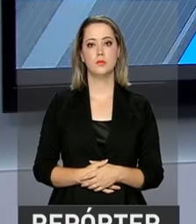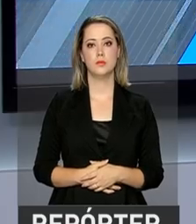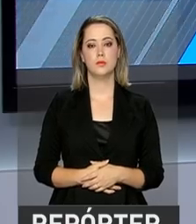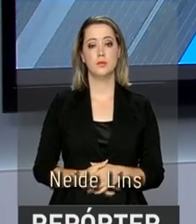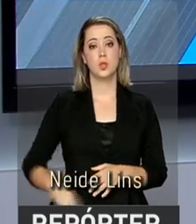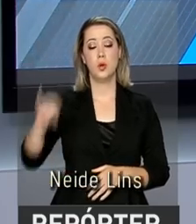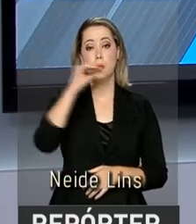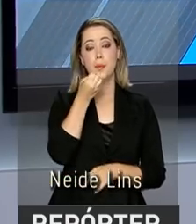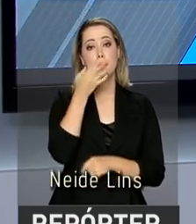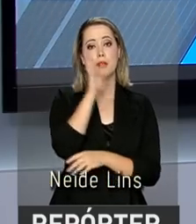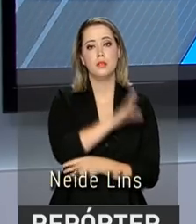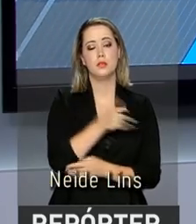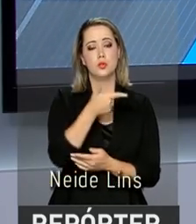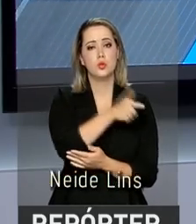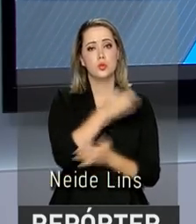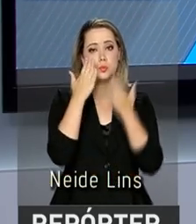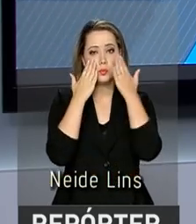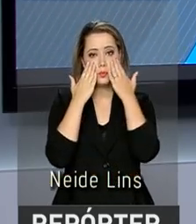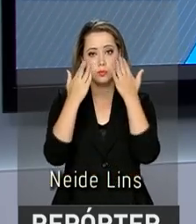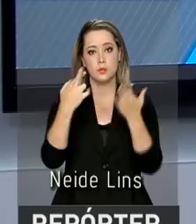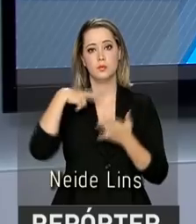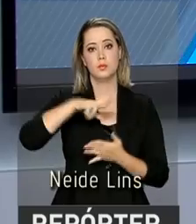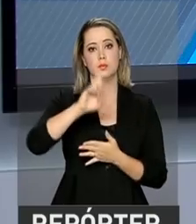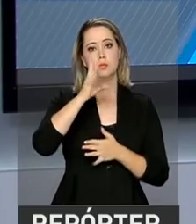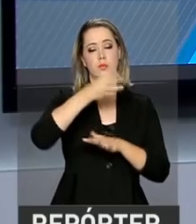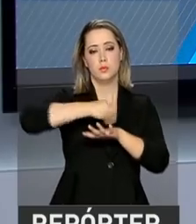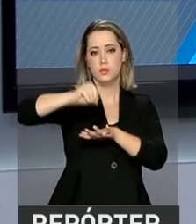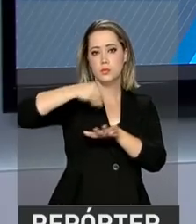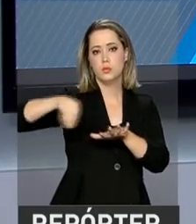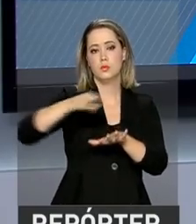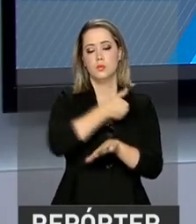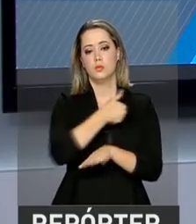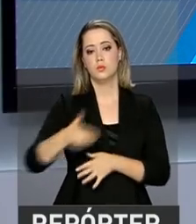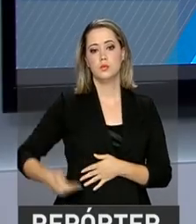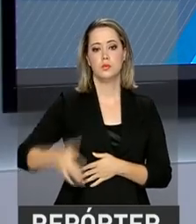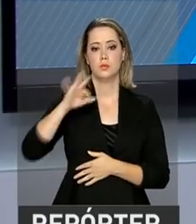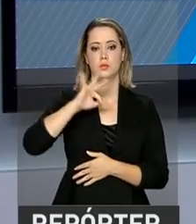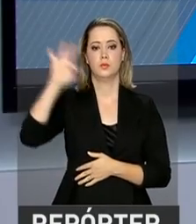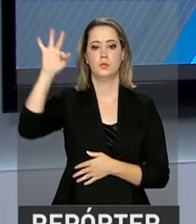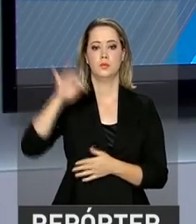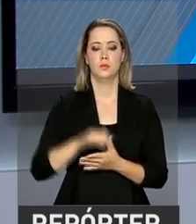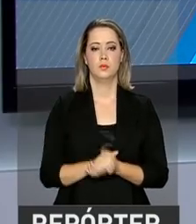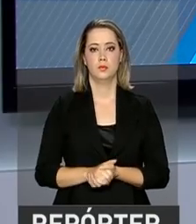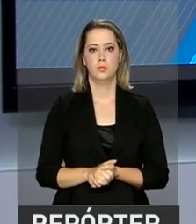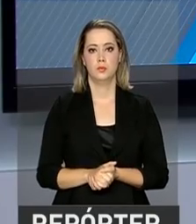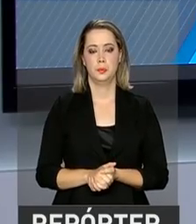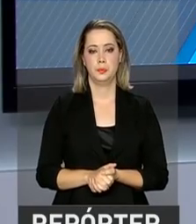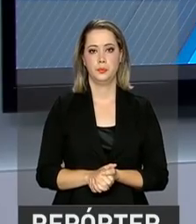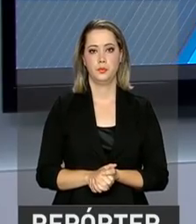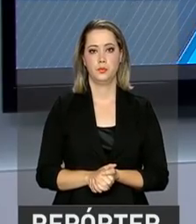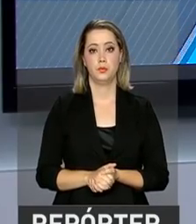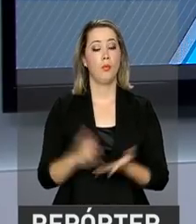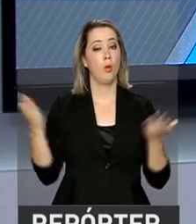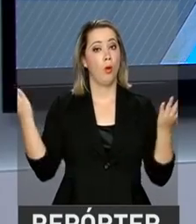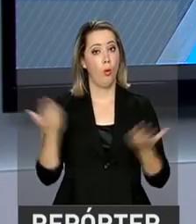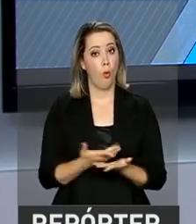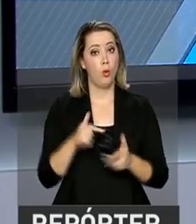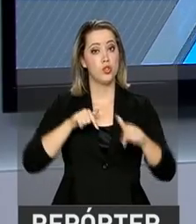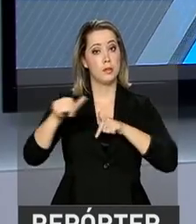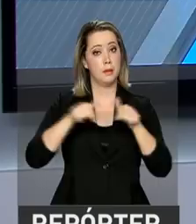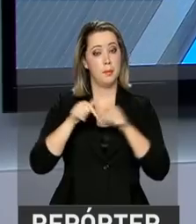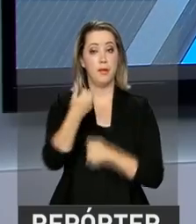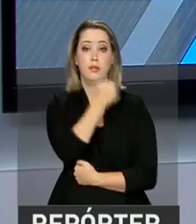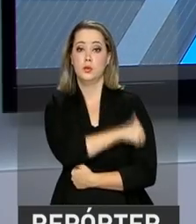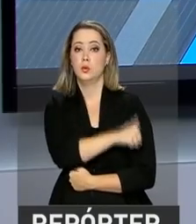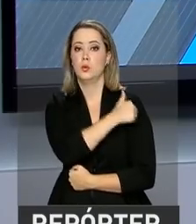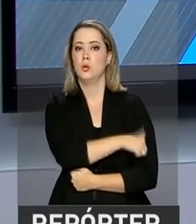Olá, boa tarde. Começa agora mais uma edição do Repórter NBR com as notícias do governo federal. Começaram a atuar hoje no Rio de